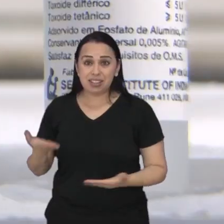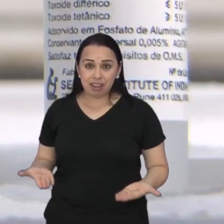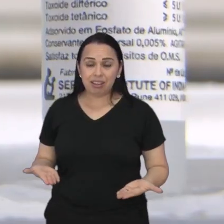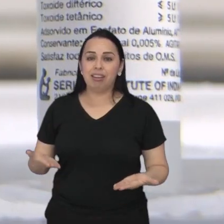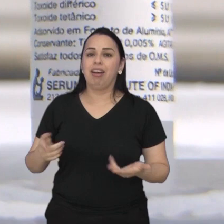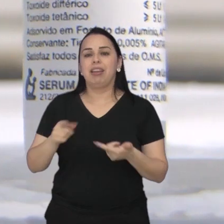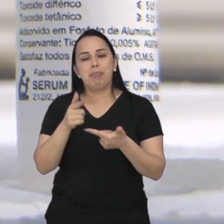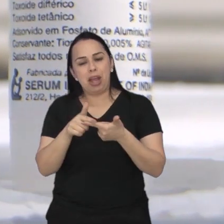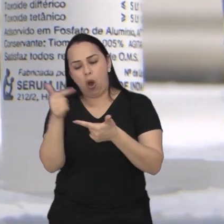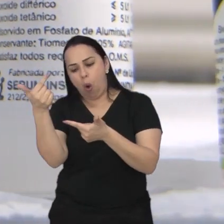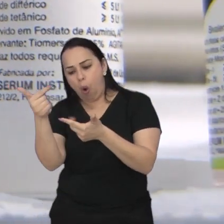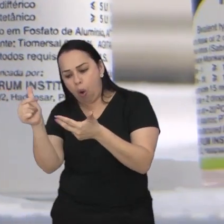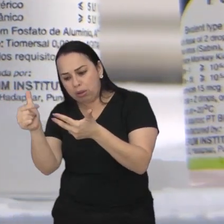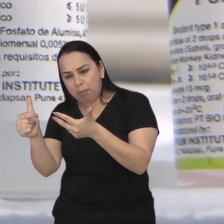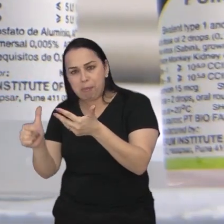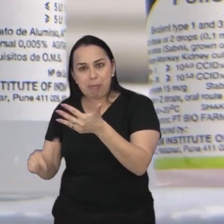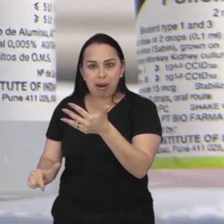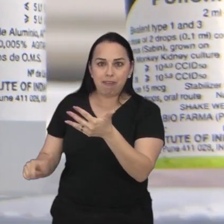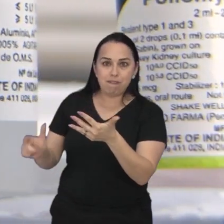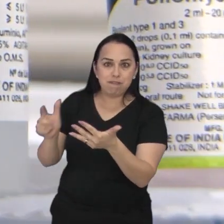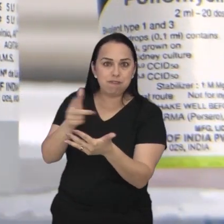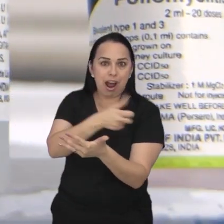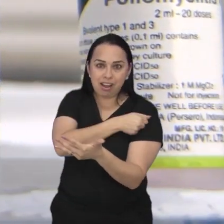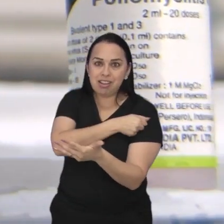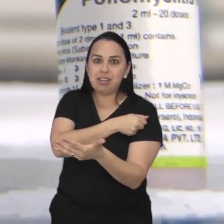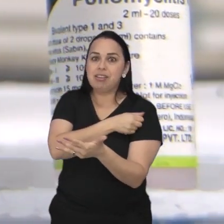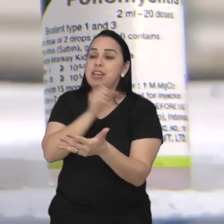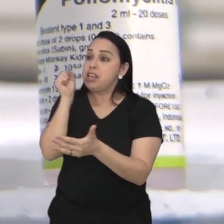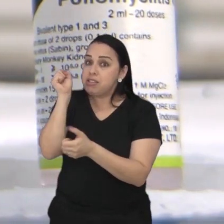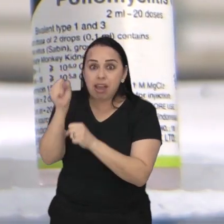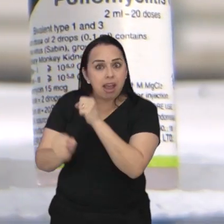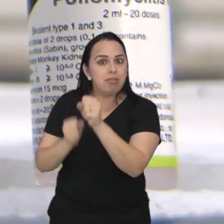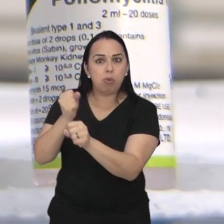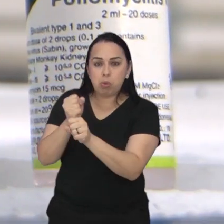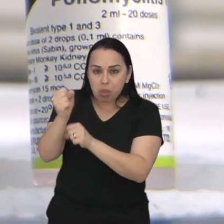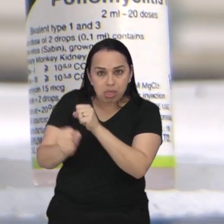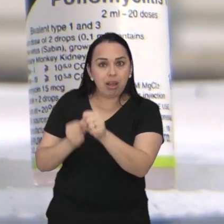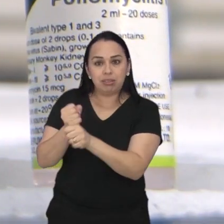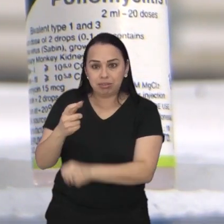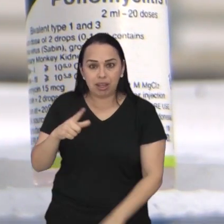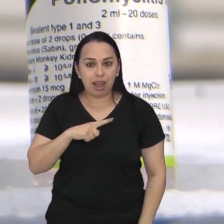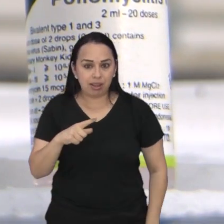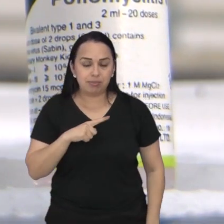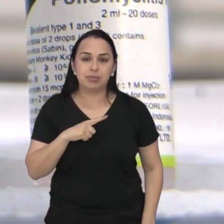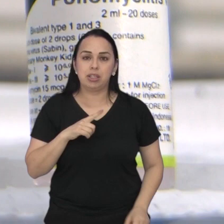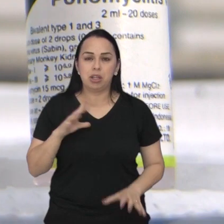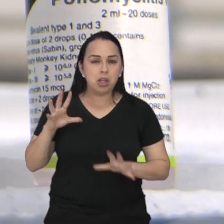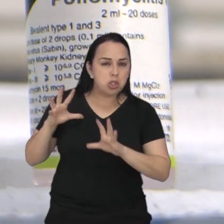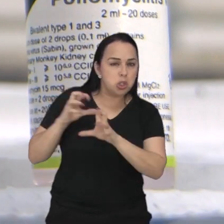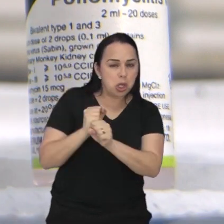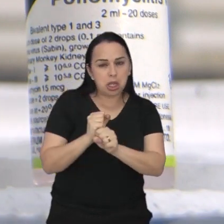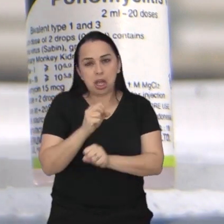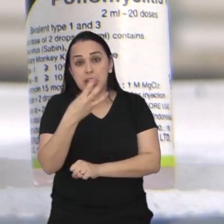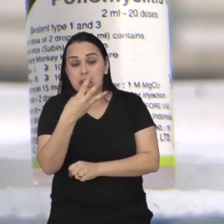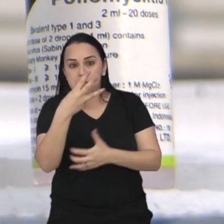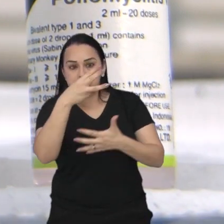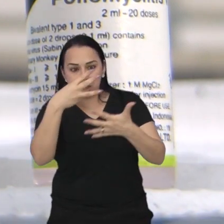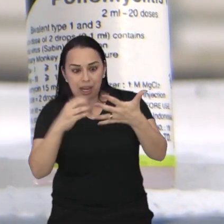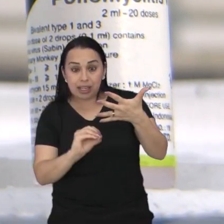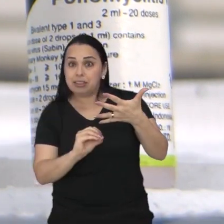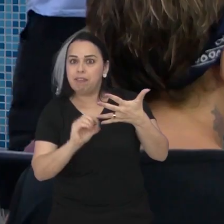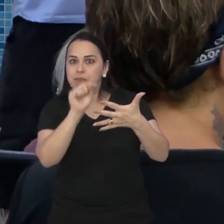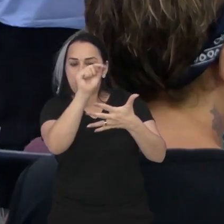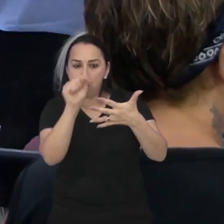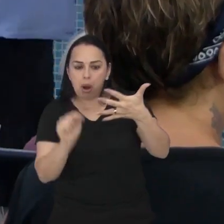além dela outra gama de vacinas está no calendário anual de vacinação ao todo cerca